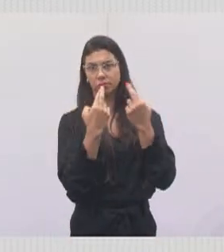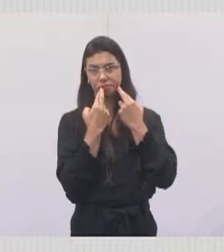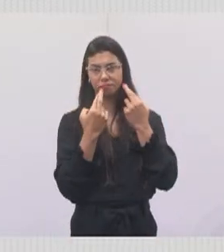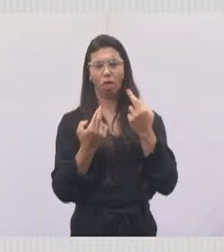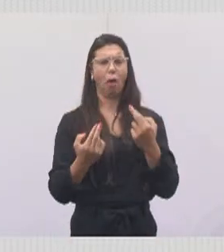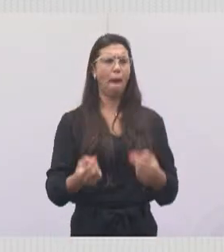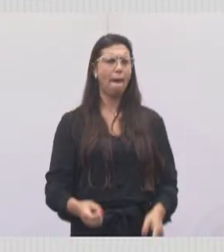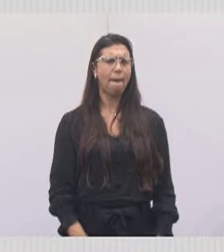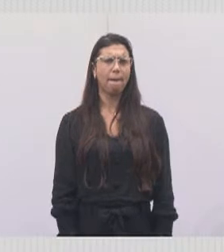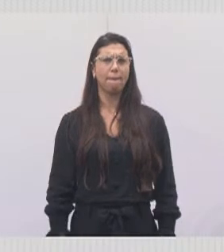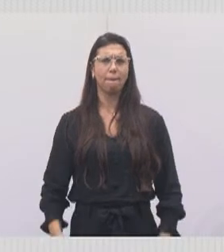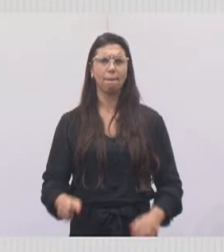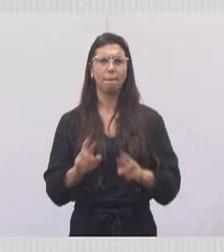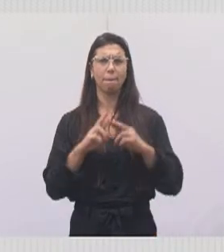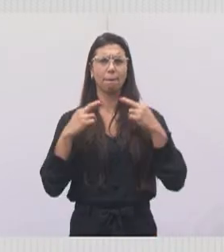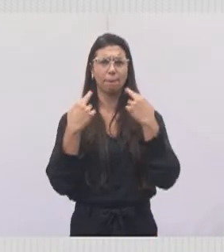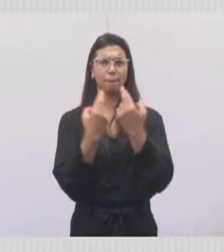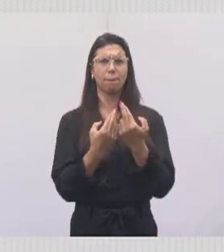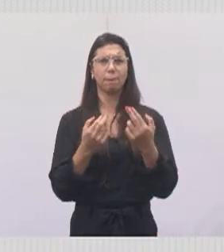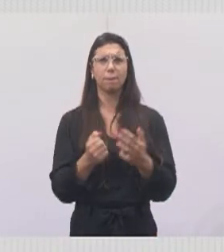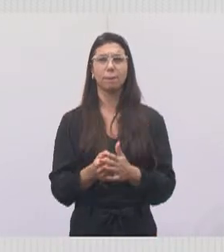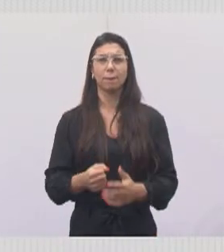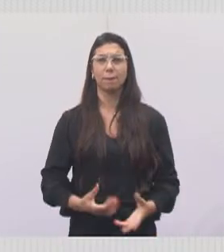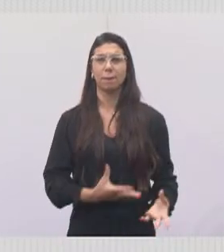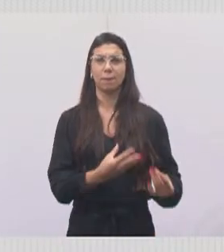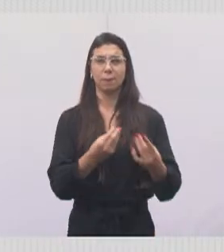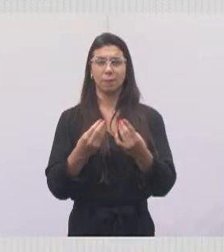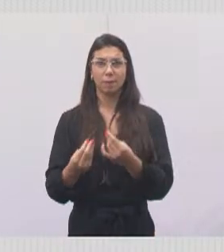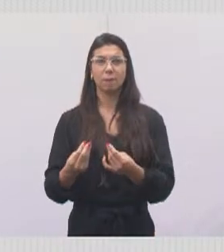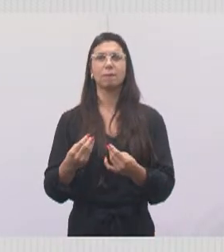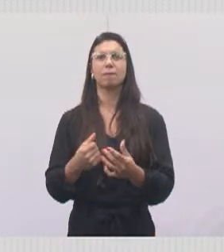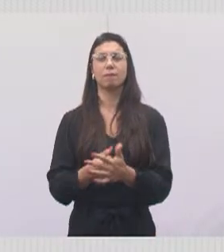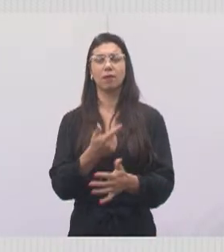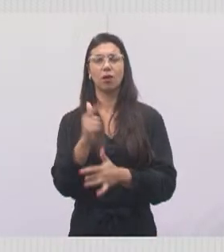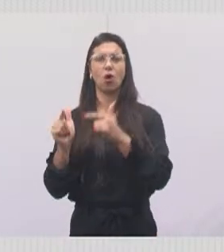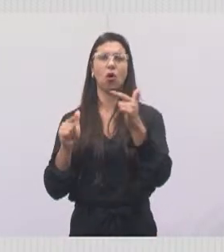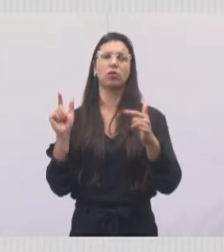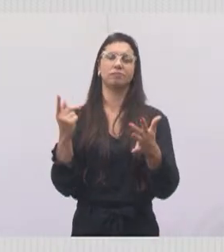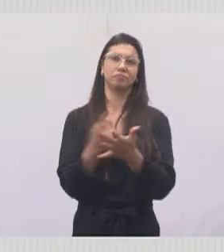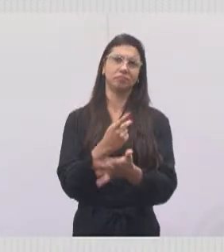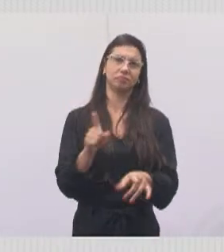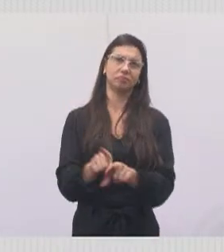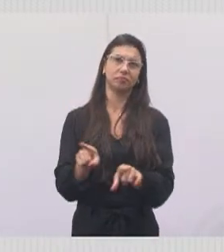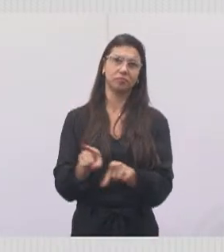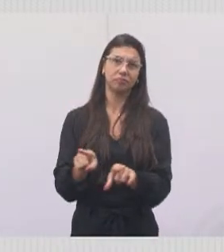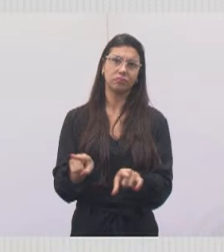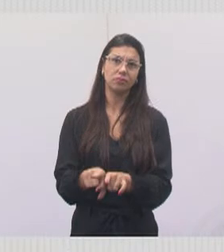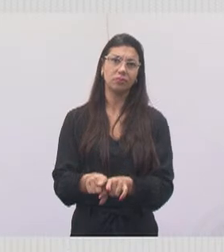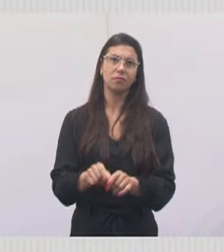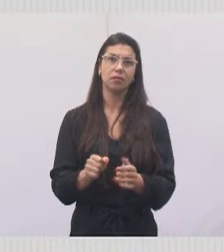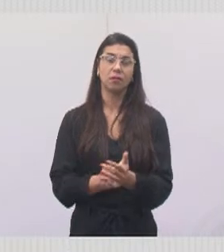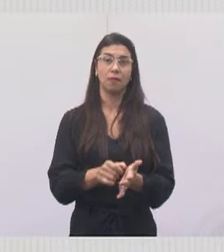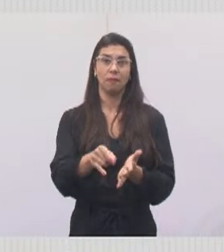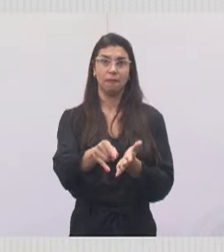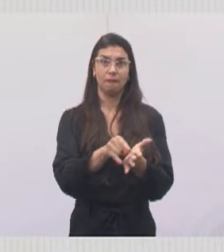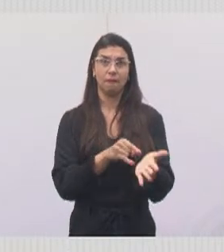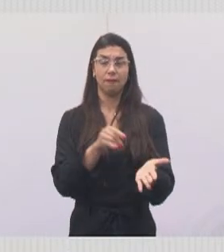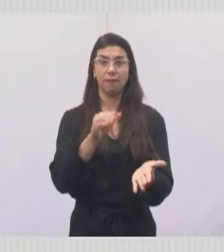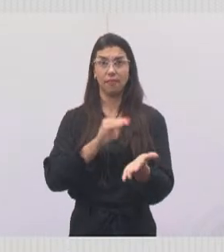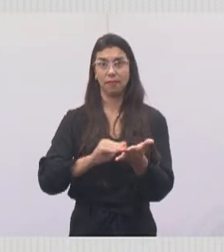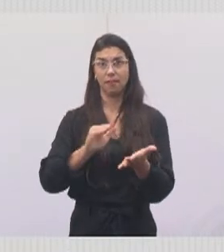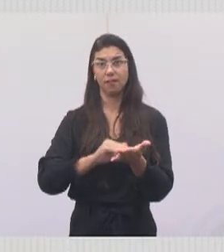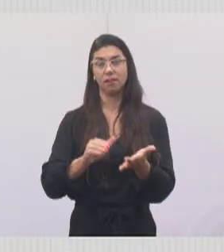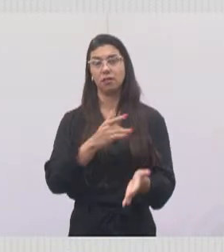reunião, é a primeira de muitas que vamos ter, porque a gente agora vai estar entrando em contato, e esse documento que a Secretaria de Saúde vai